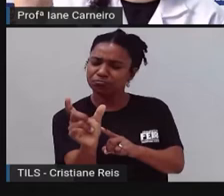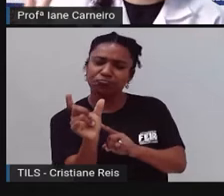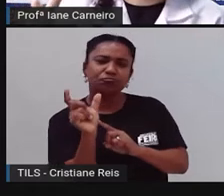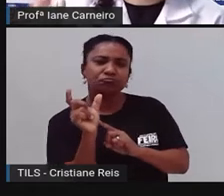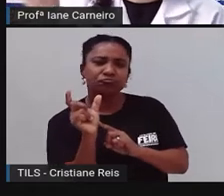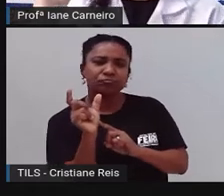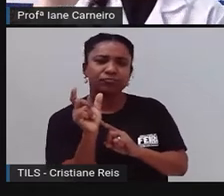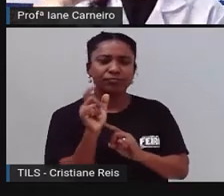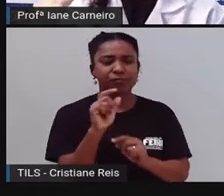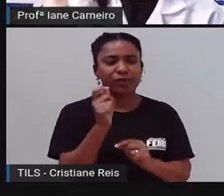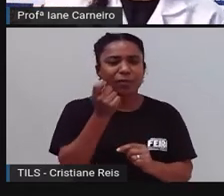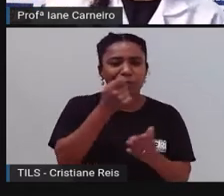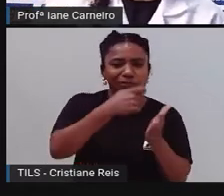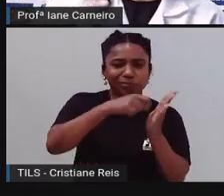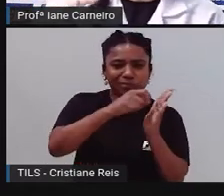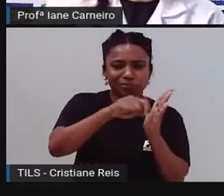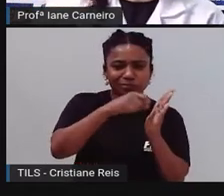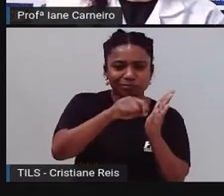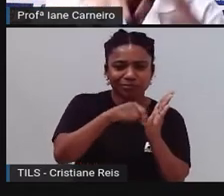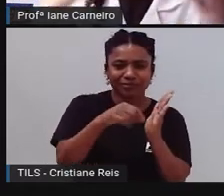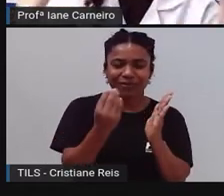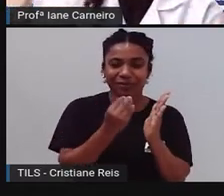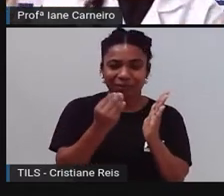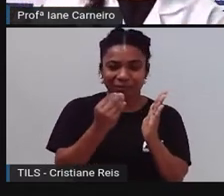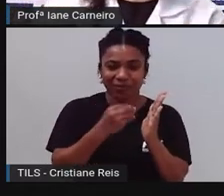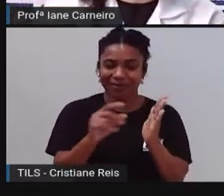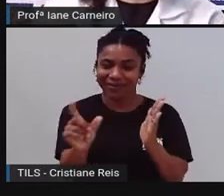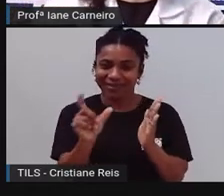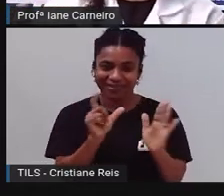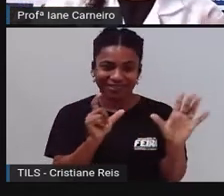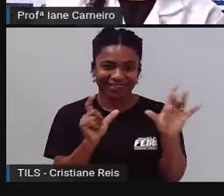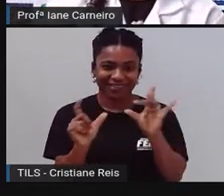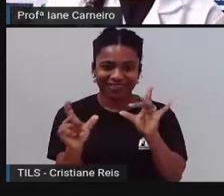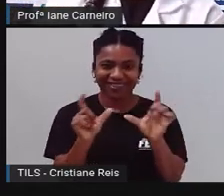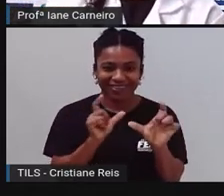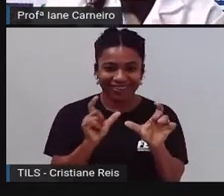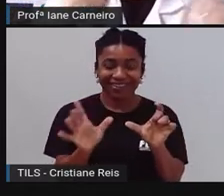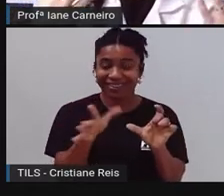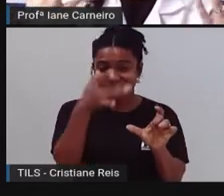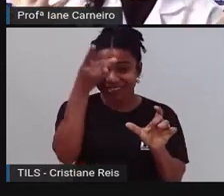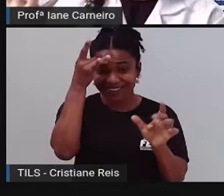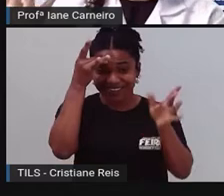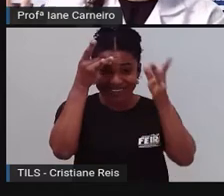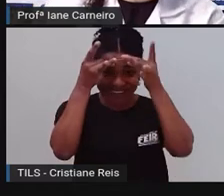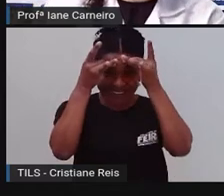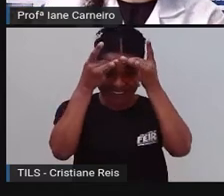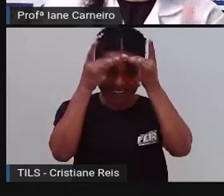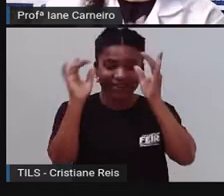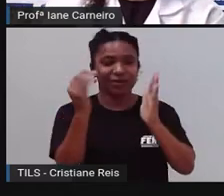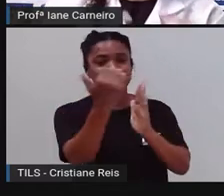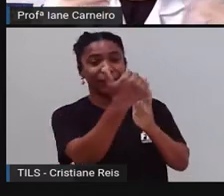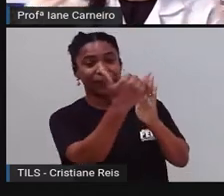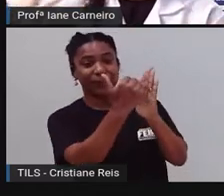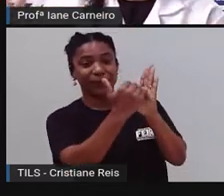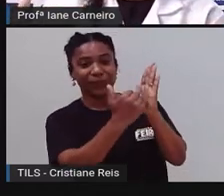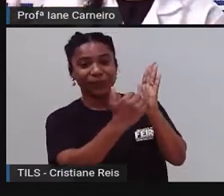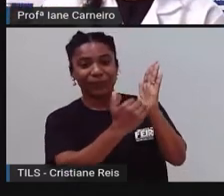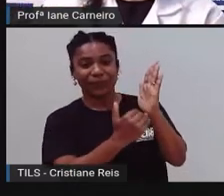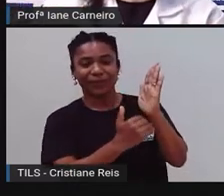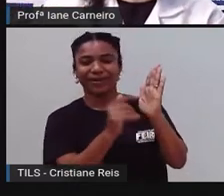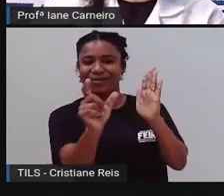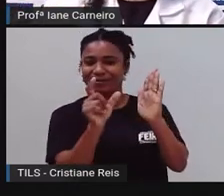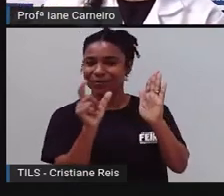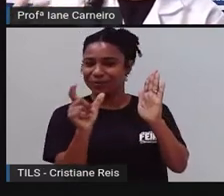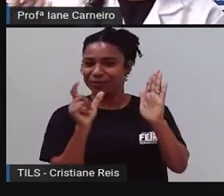palavra nova e aí seu repertório vai o quê? Ampliando, né? Sua lista de palavras vai ficando cada vez